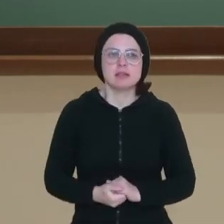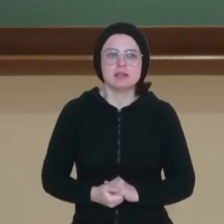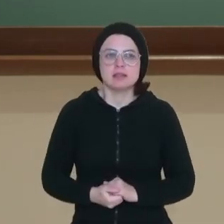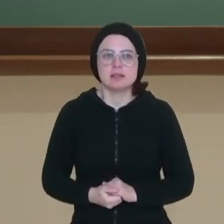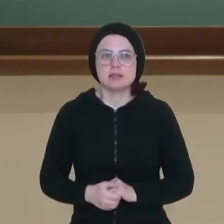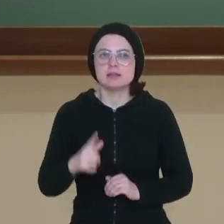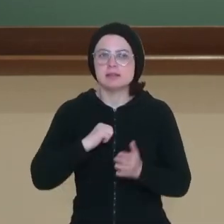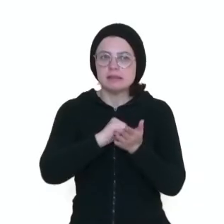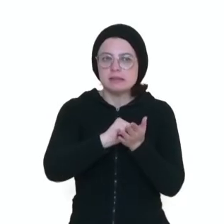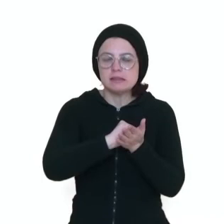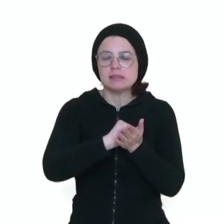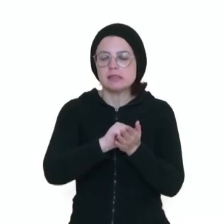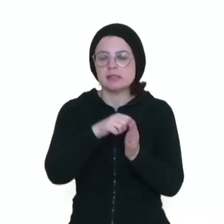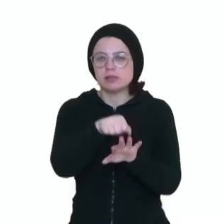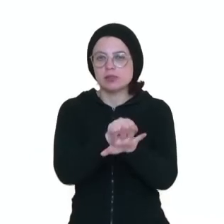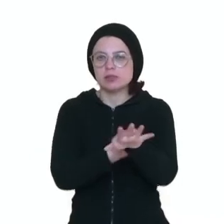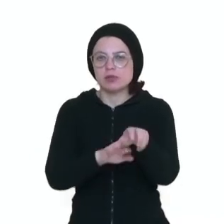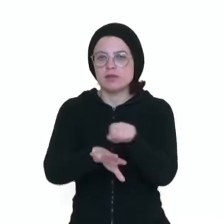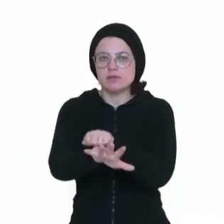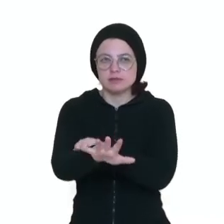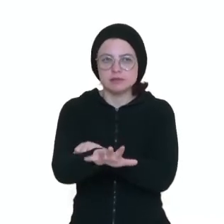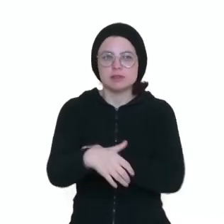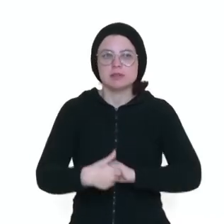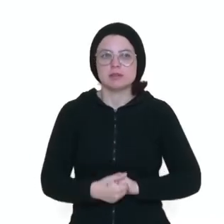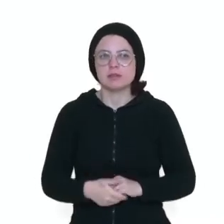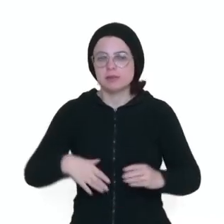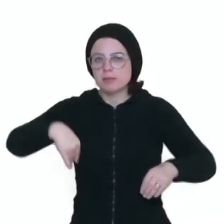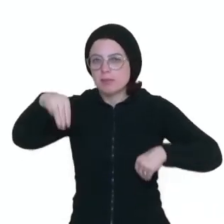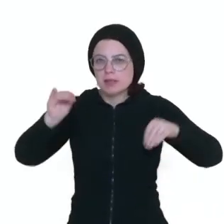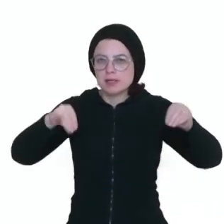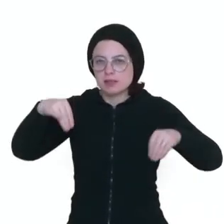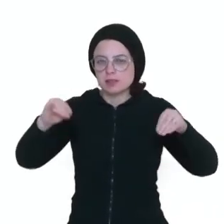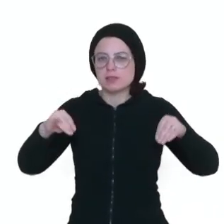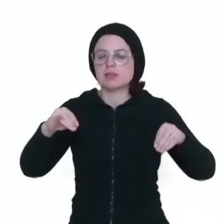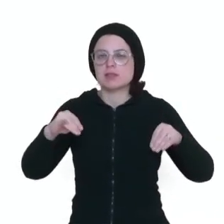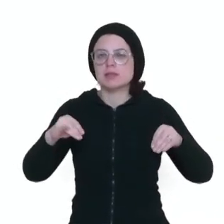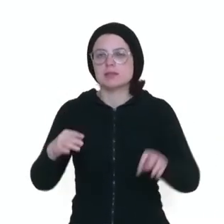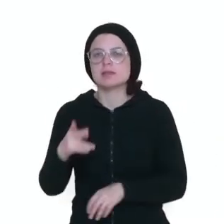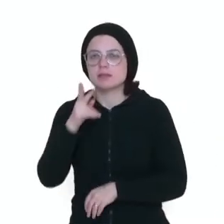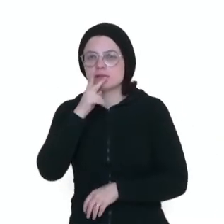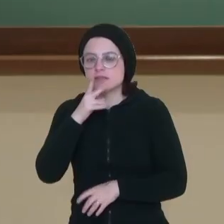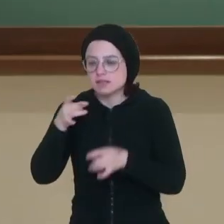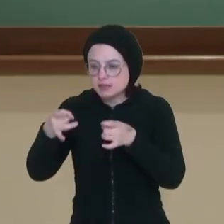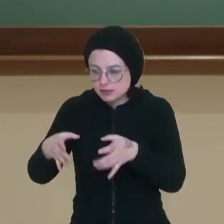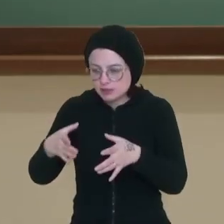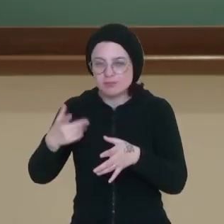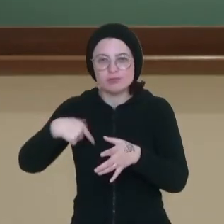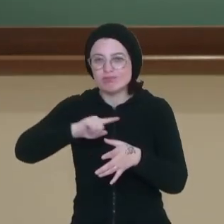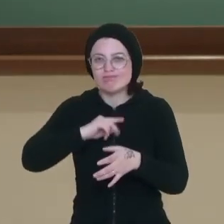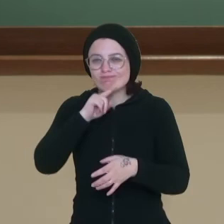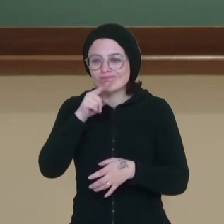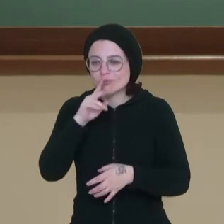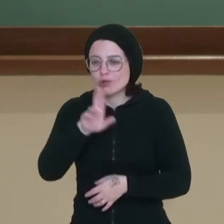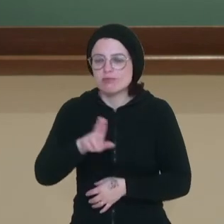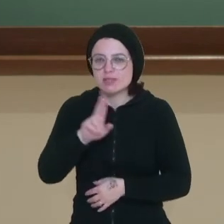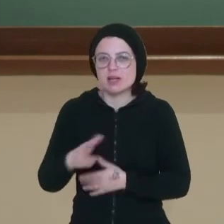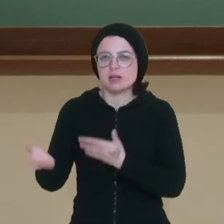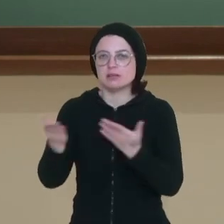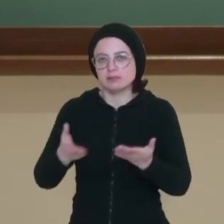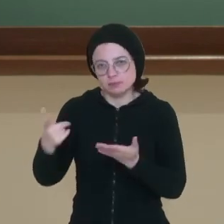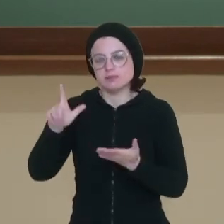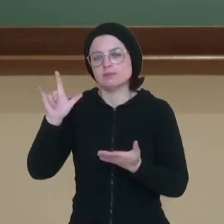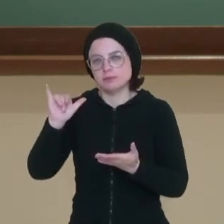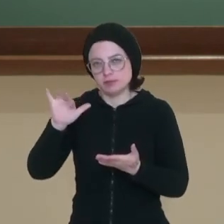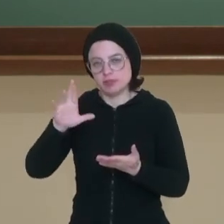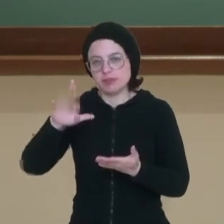esponjas, luvas plásticas, plástico filme, bituca de cigarro, não tem mais como ser utilizado. Então, são exemplos